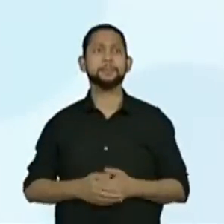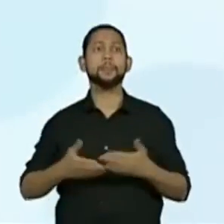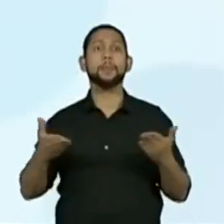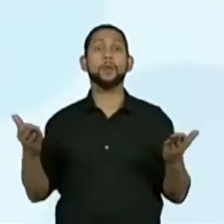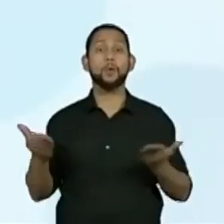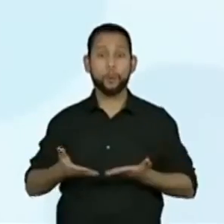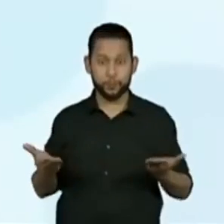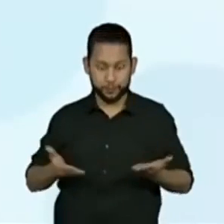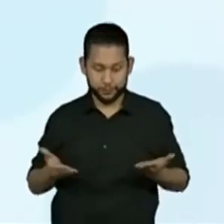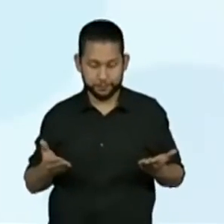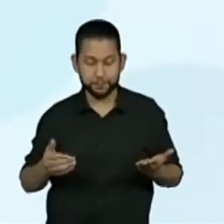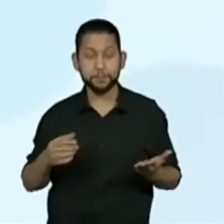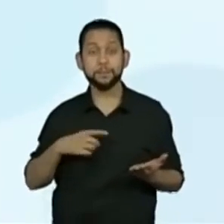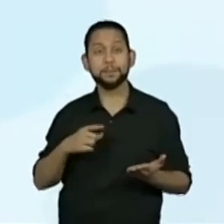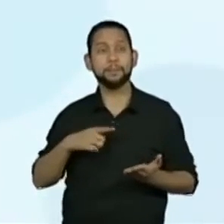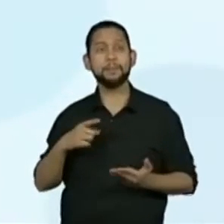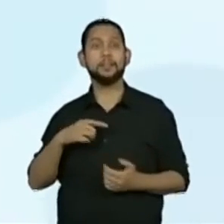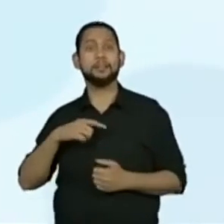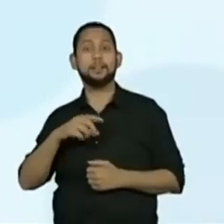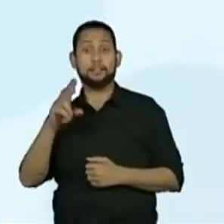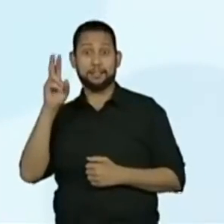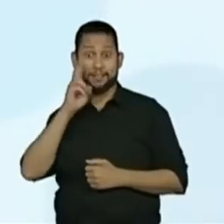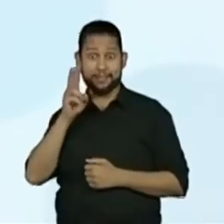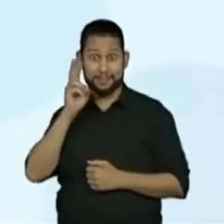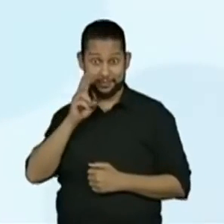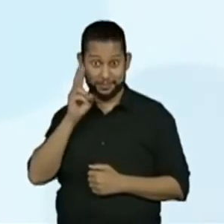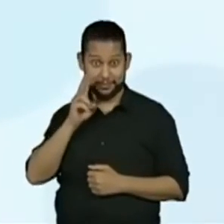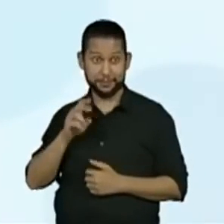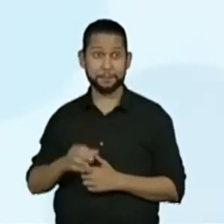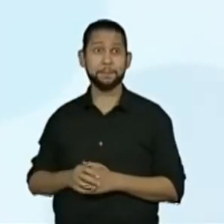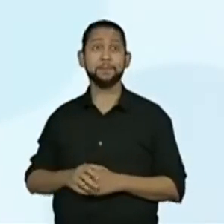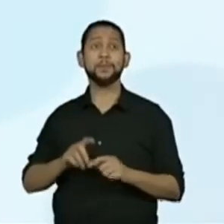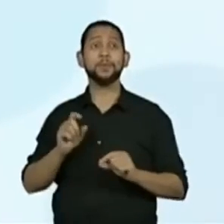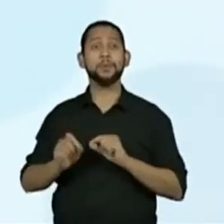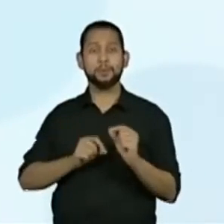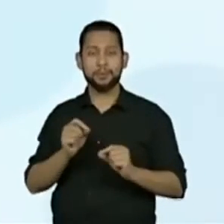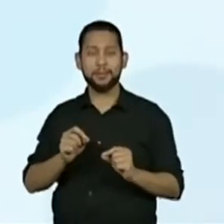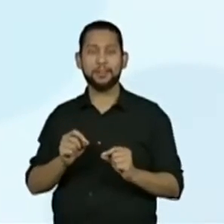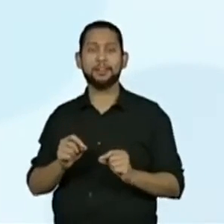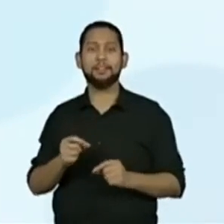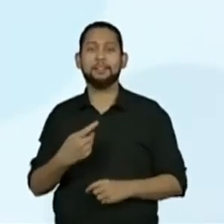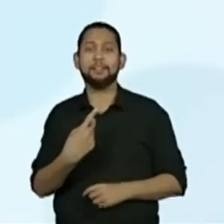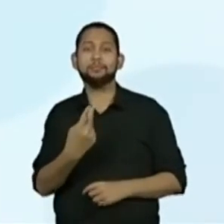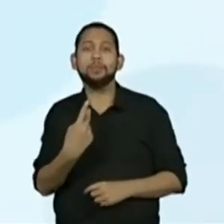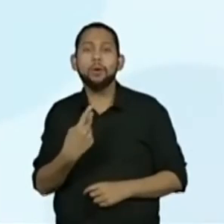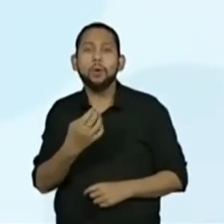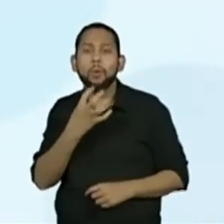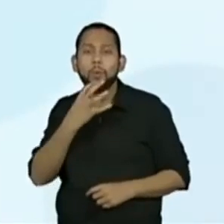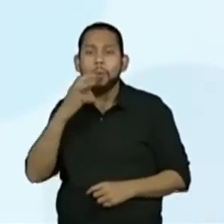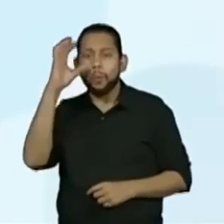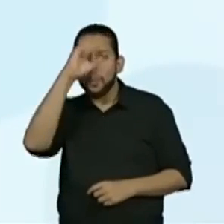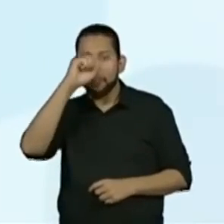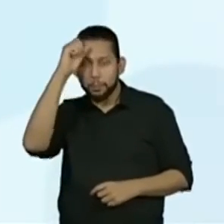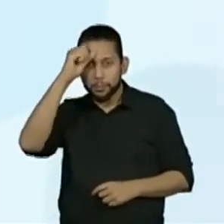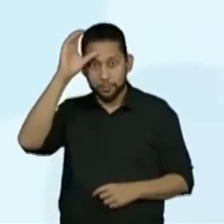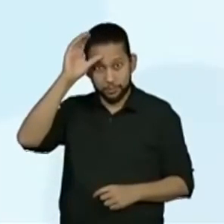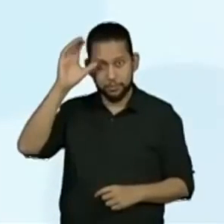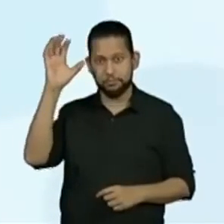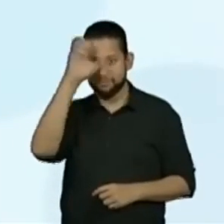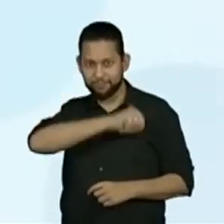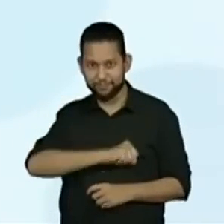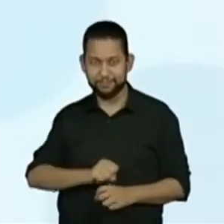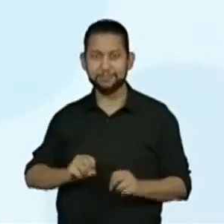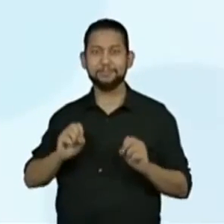hoje faremos uma grande retomada para consolidar todo esse conhecimento adquirido.